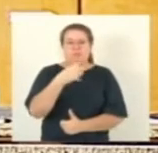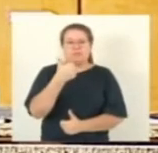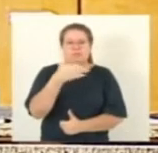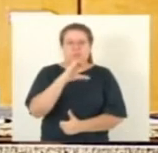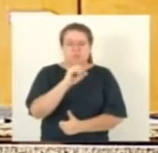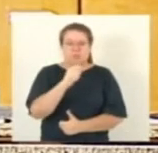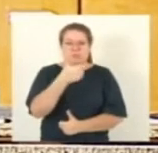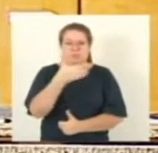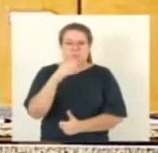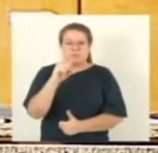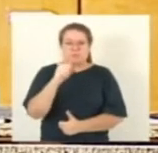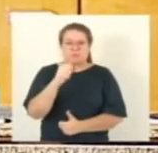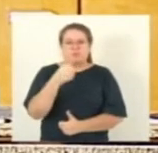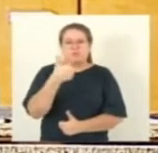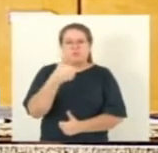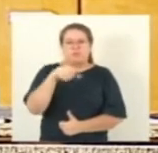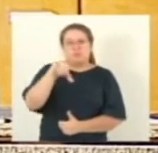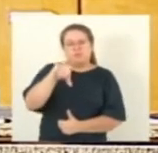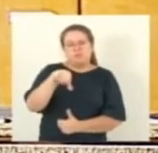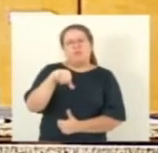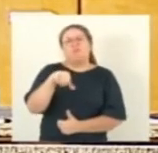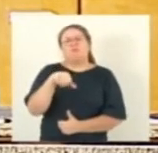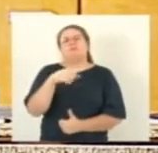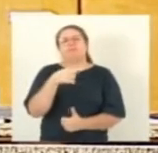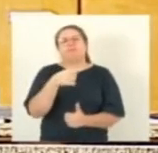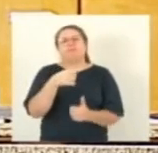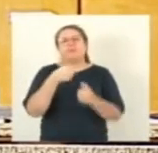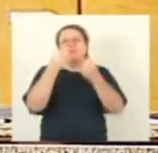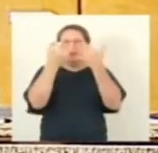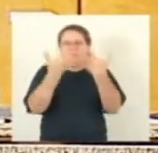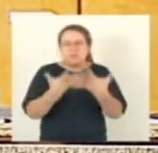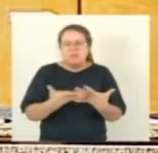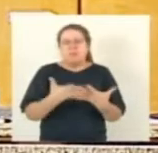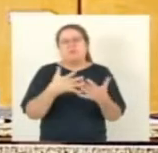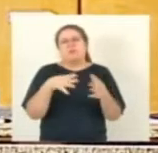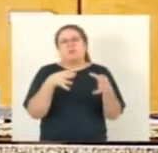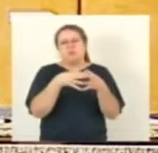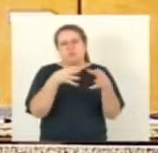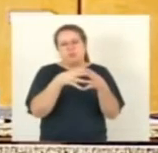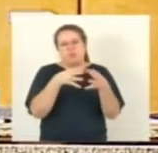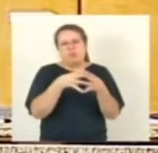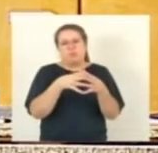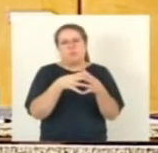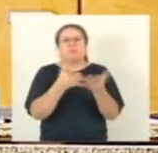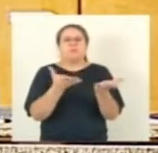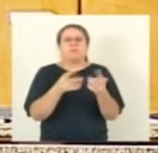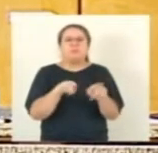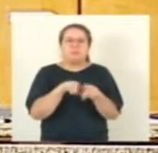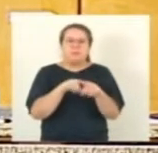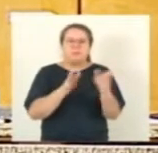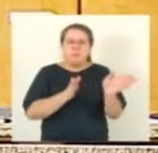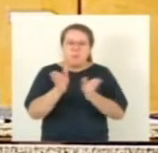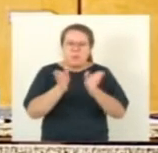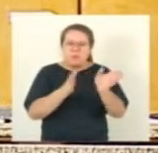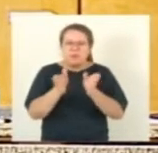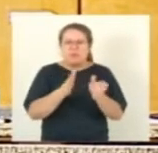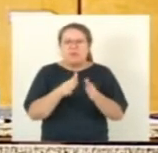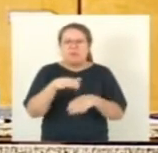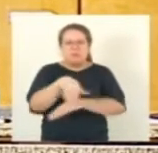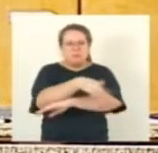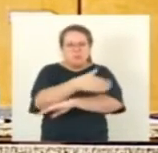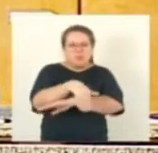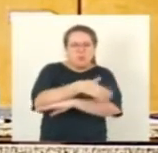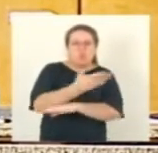apareceu oral da Comissão de Justiça pela Constitucionalidade. Na Comissão de Mobilidade Urbana, o relator, deputado